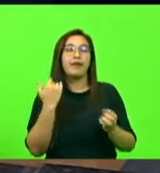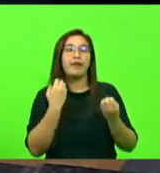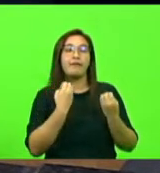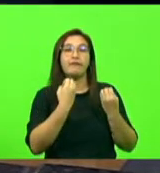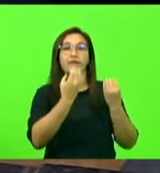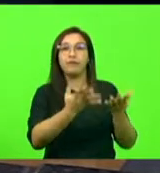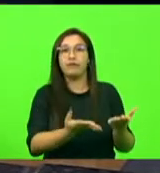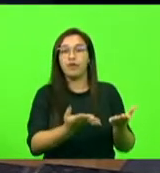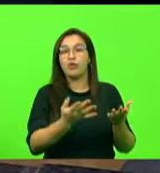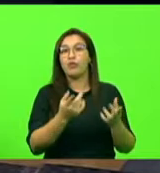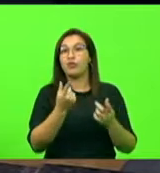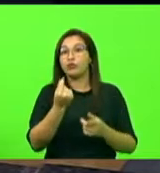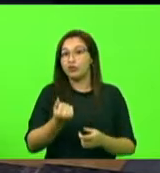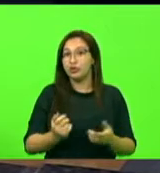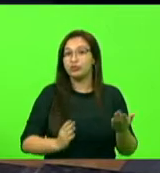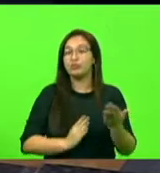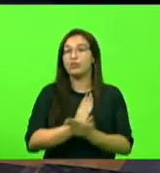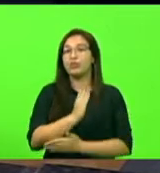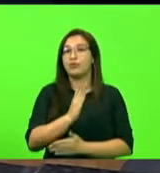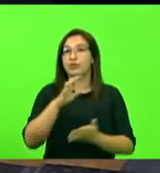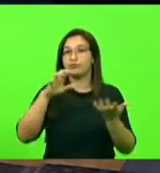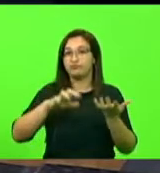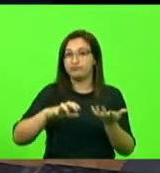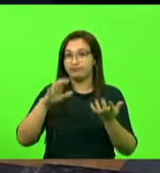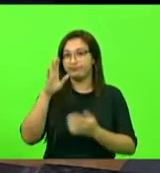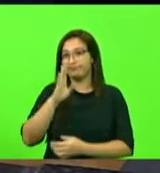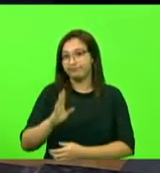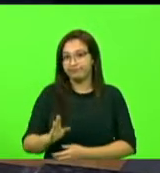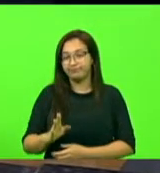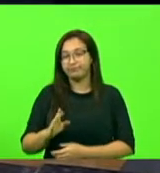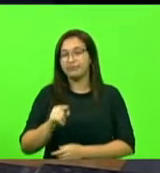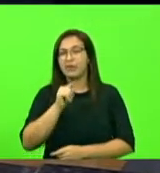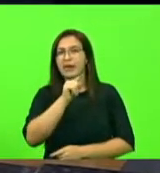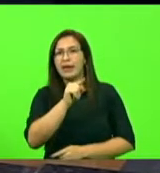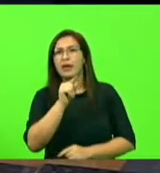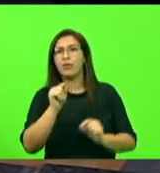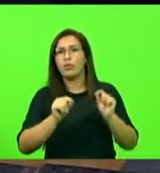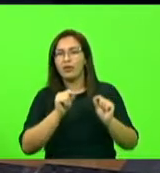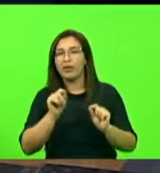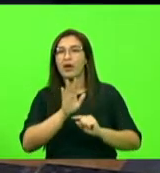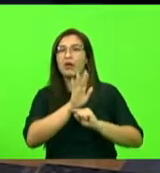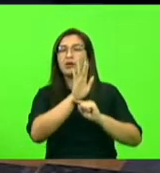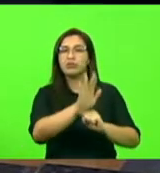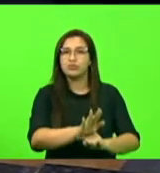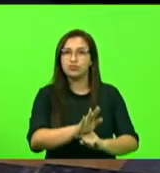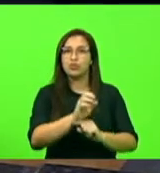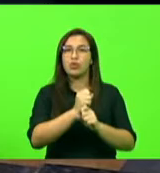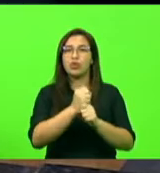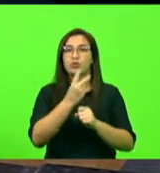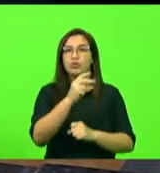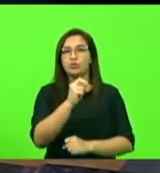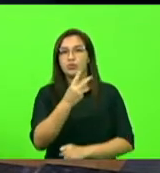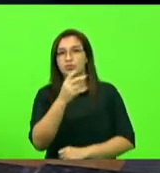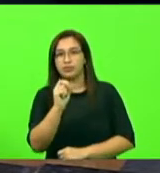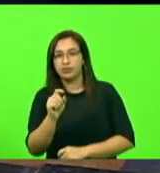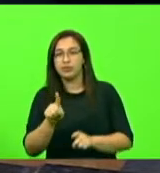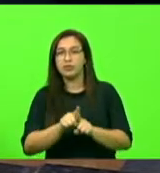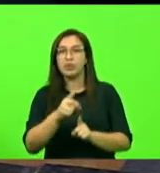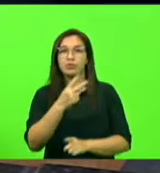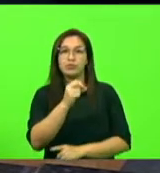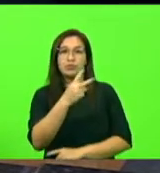Congresso Nacional. O recurso da lei foi o que permitiu a sobrevivência, tanto em 2020 como 2021, aqui no Estado.